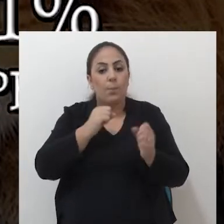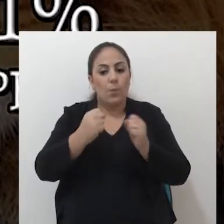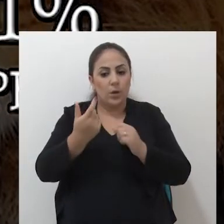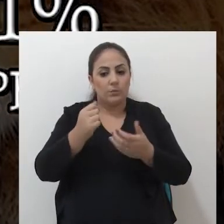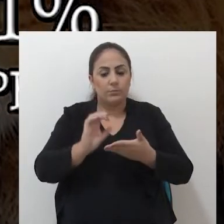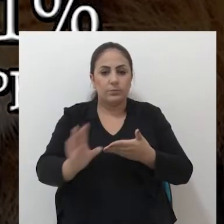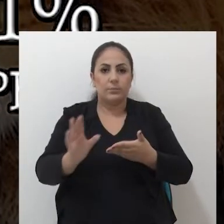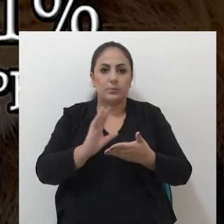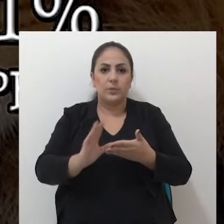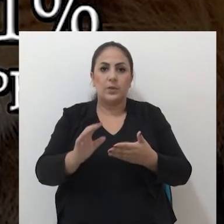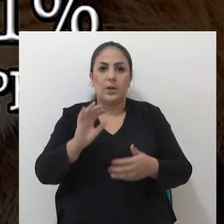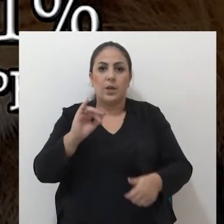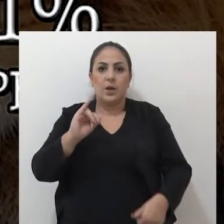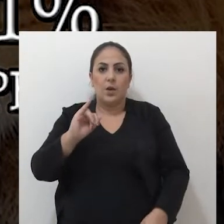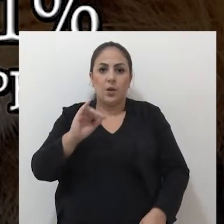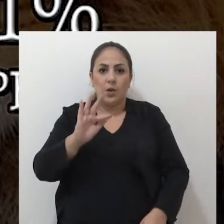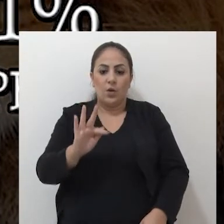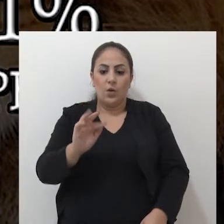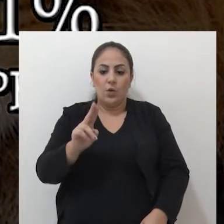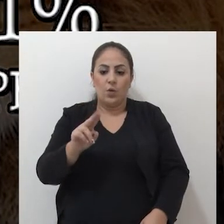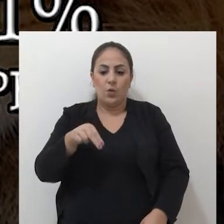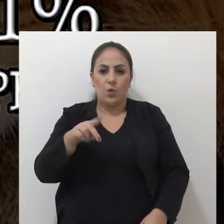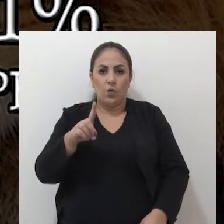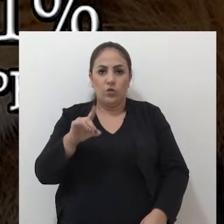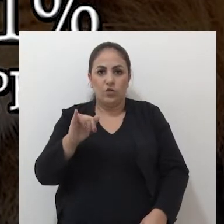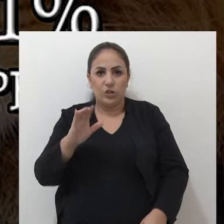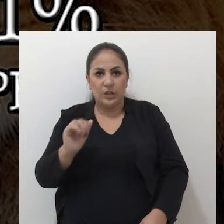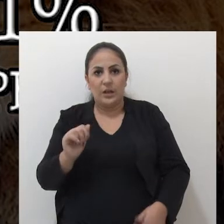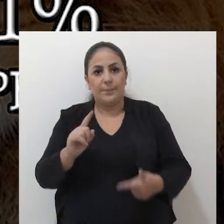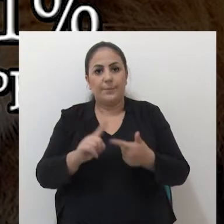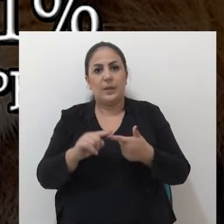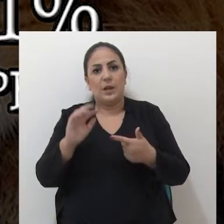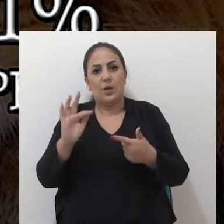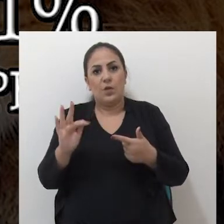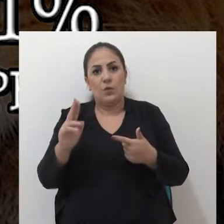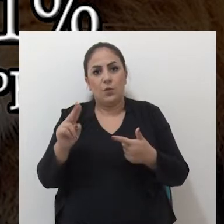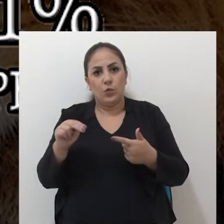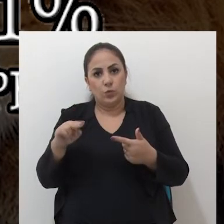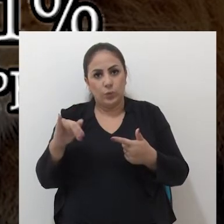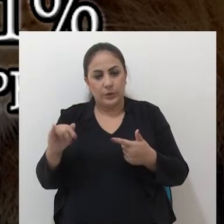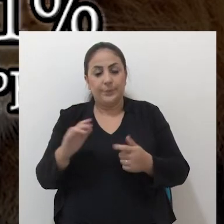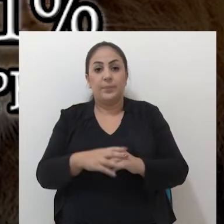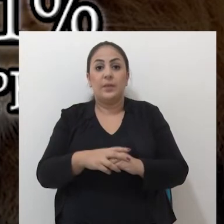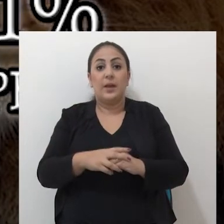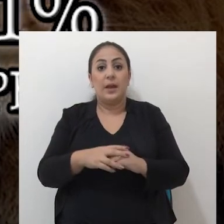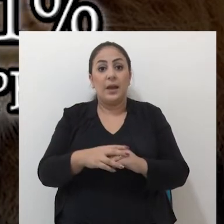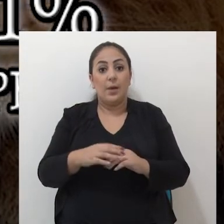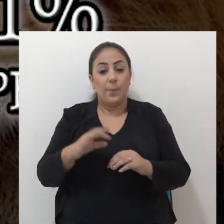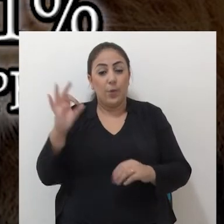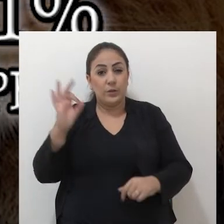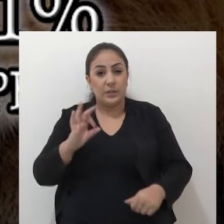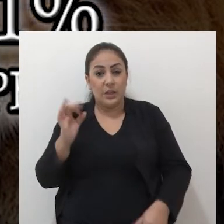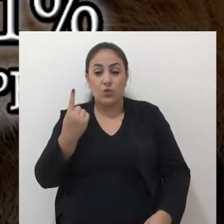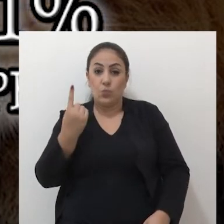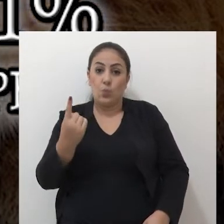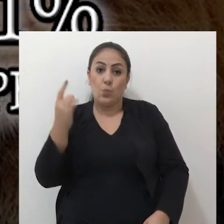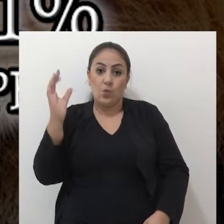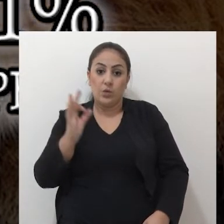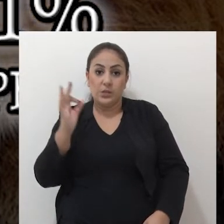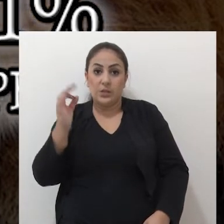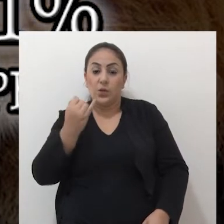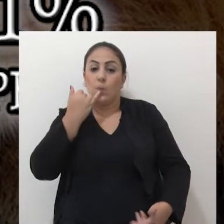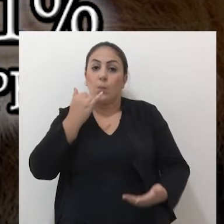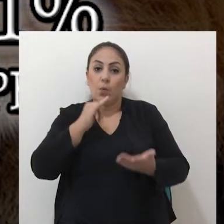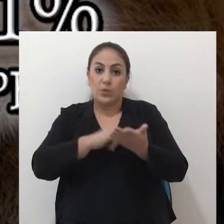também poderão destinar recursos ao Fundica e ao FUMUI. A destinação é limitada ao percentual de